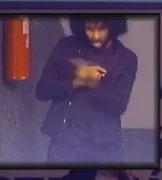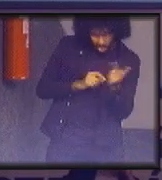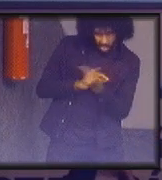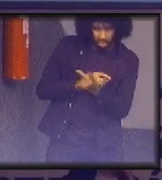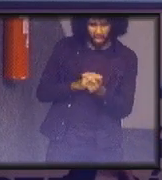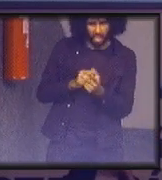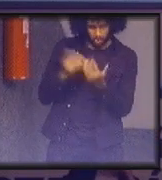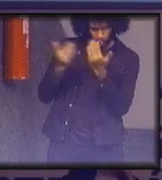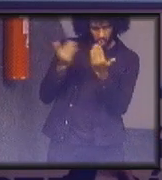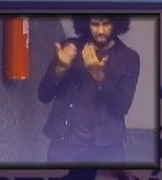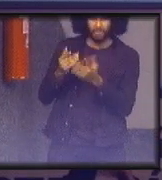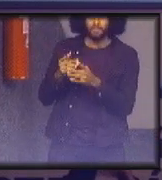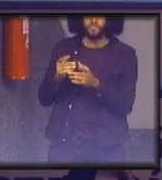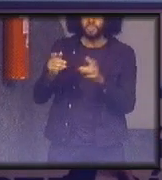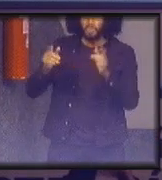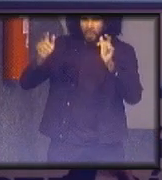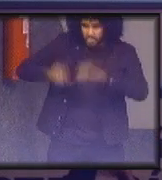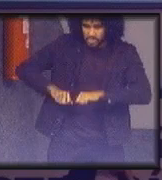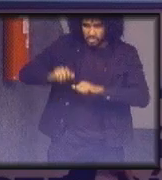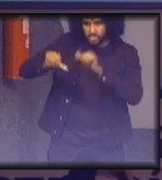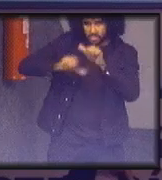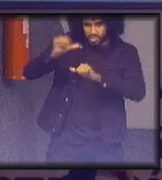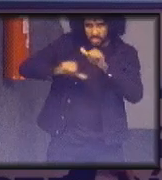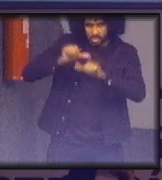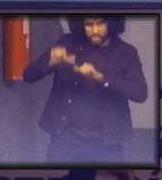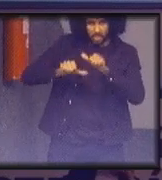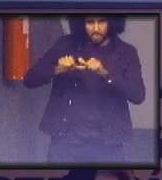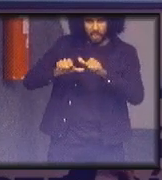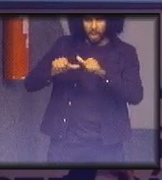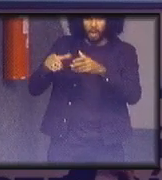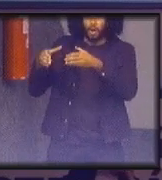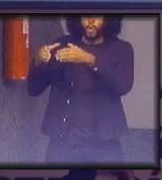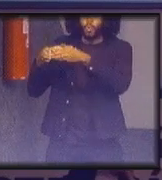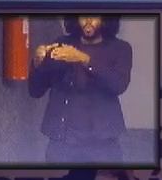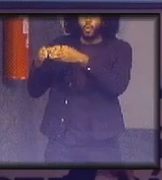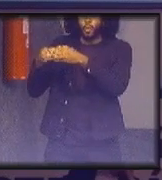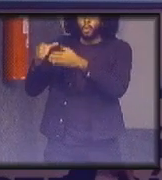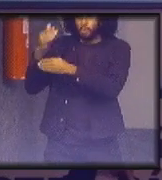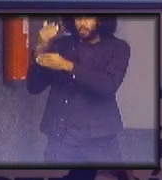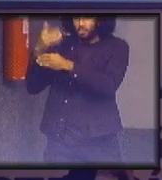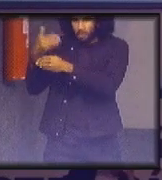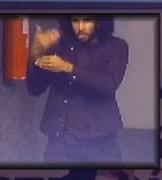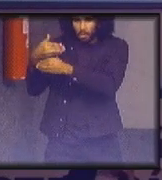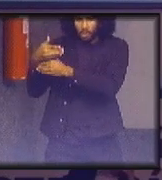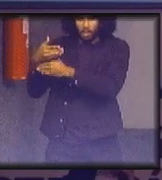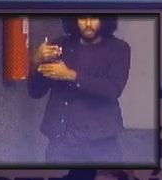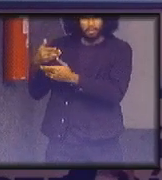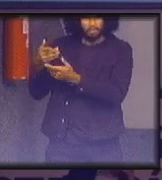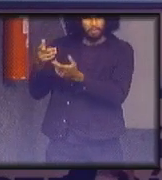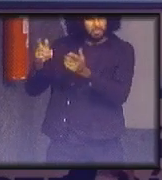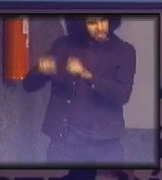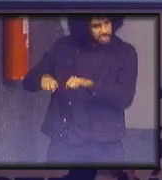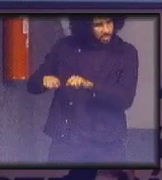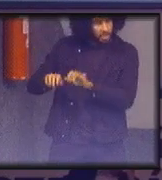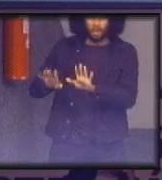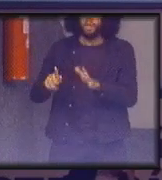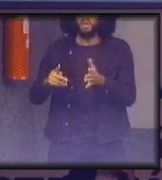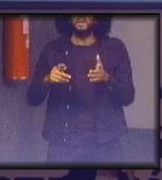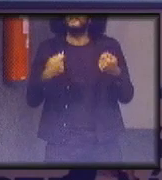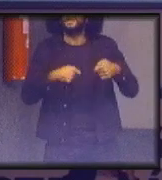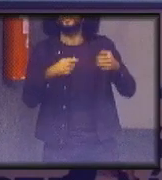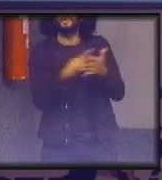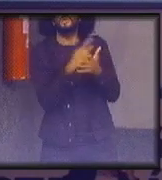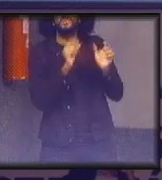capaz de mudar o regime desse tipo desse modal de transporte o que que teve que acontecer